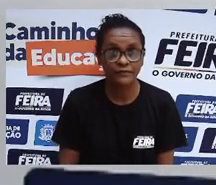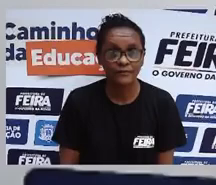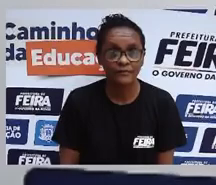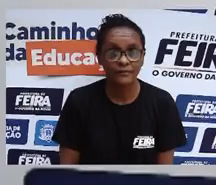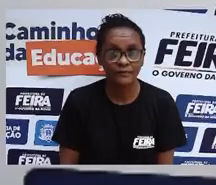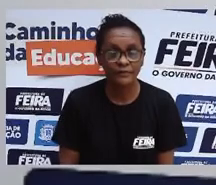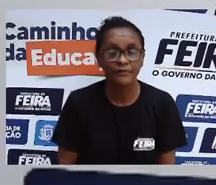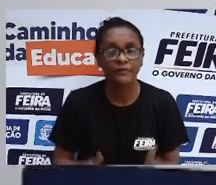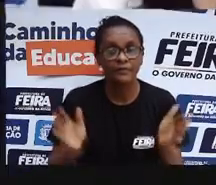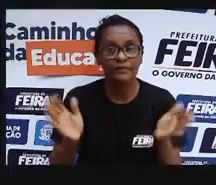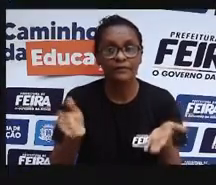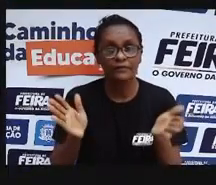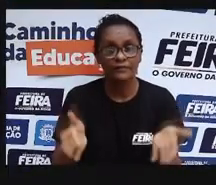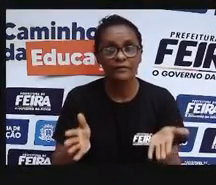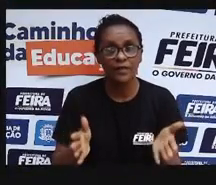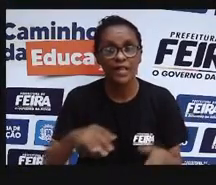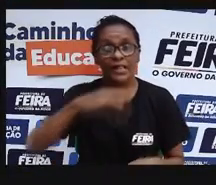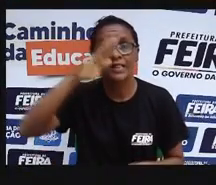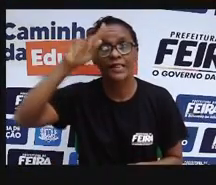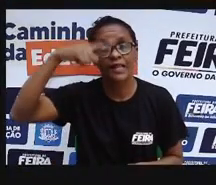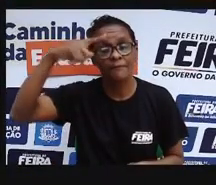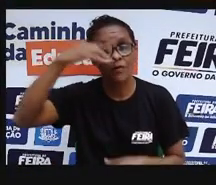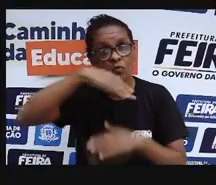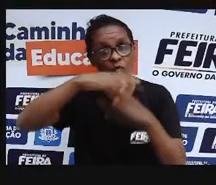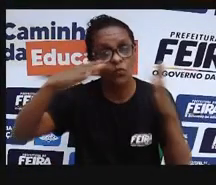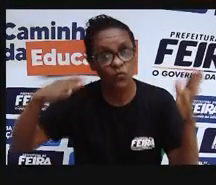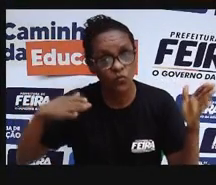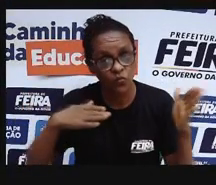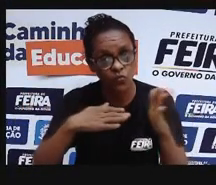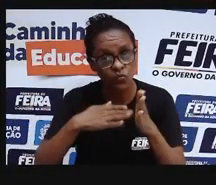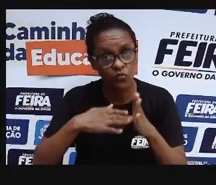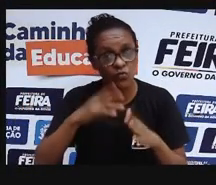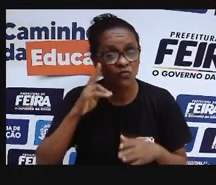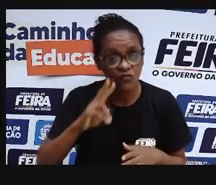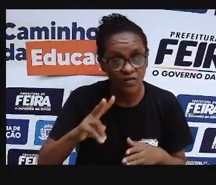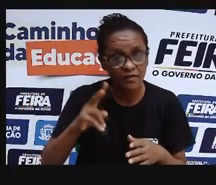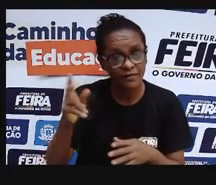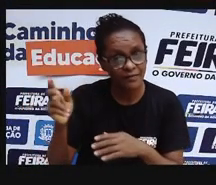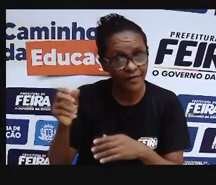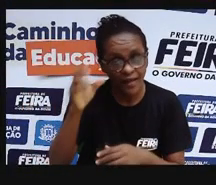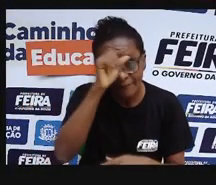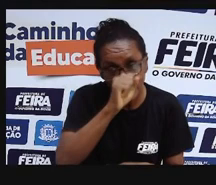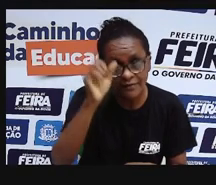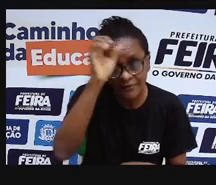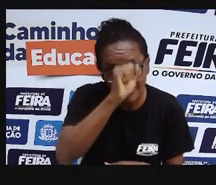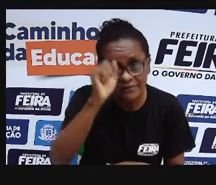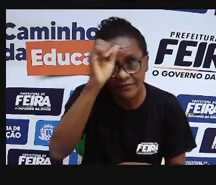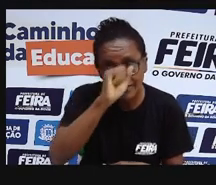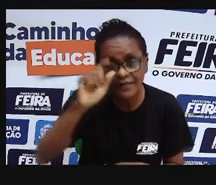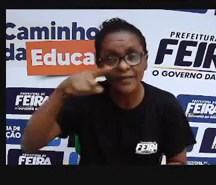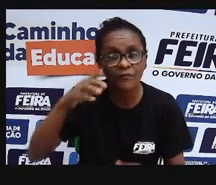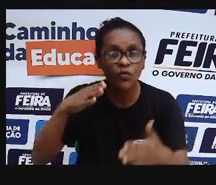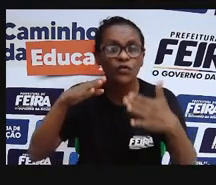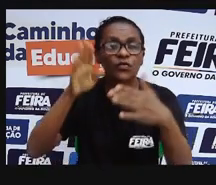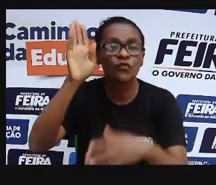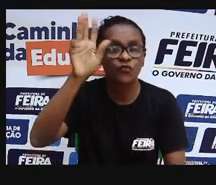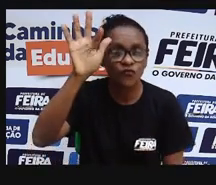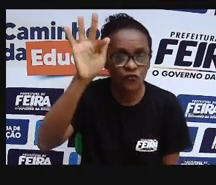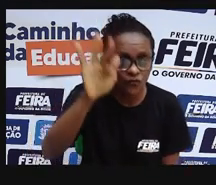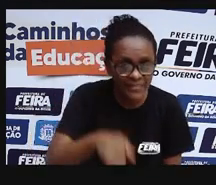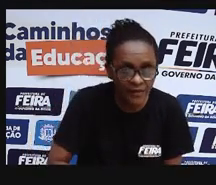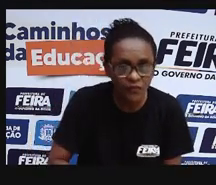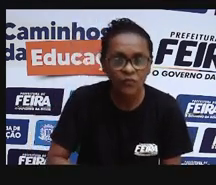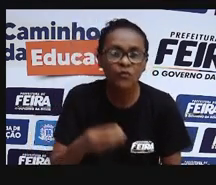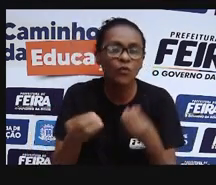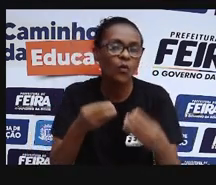E aí, o final dessa primeira etapa, né, do jogo do SUS, do Super SUS, traz o artigo 196